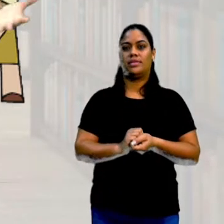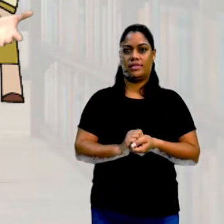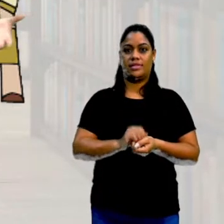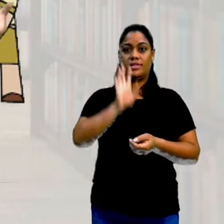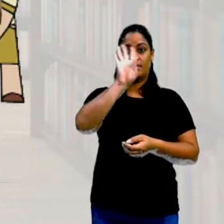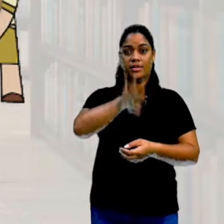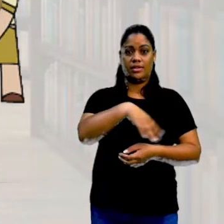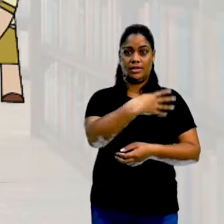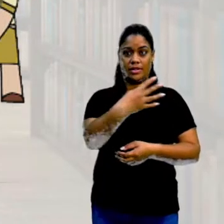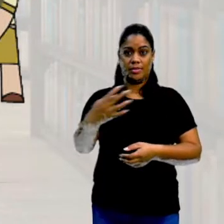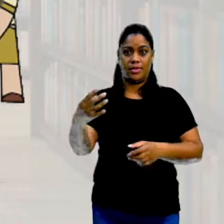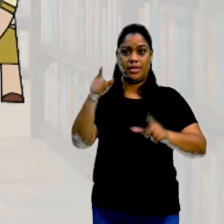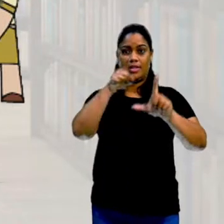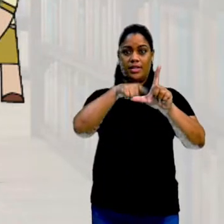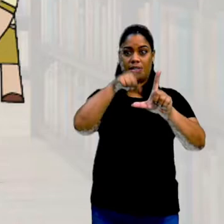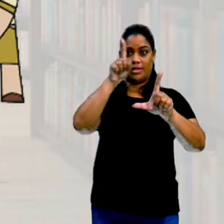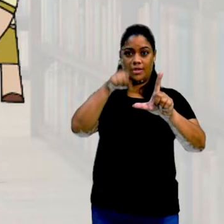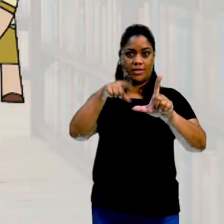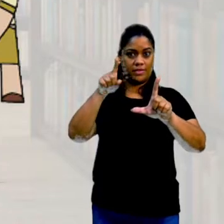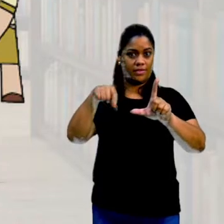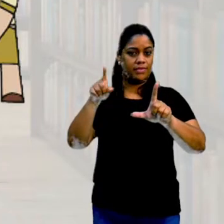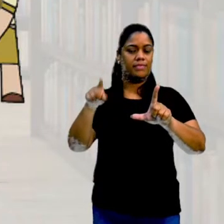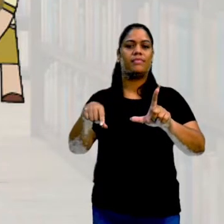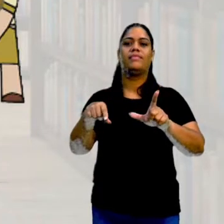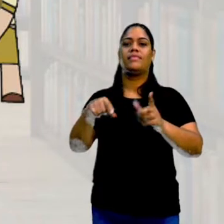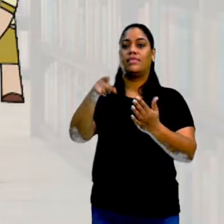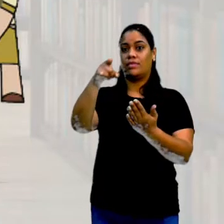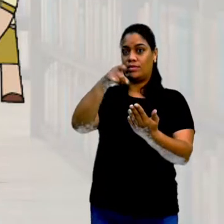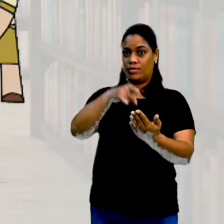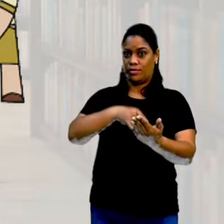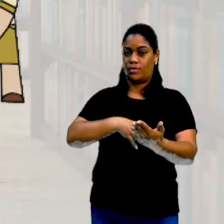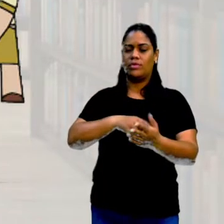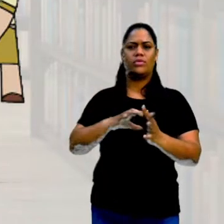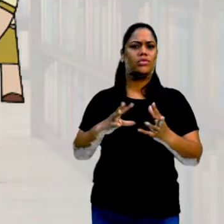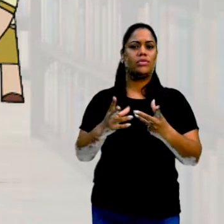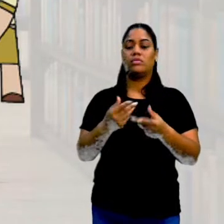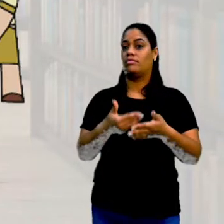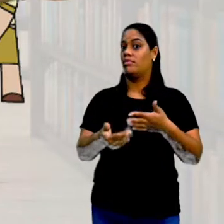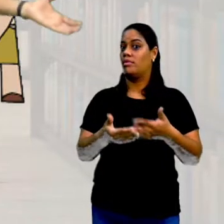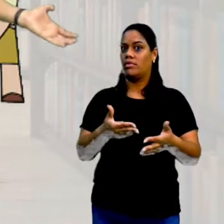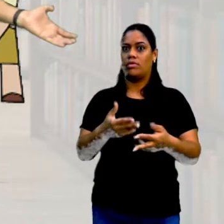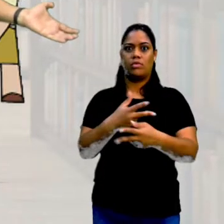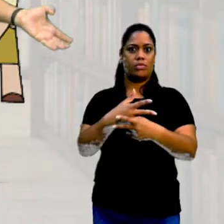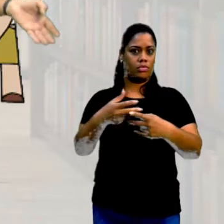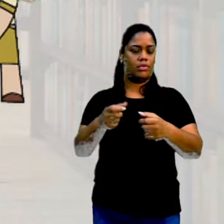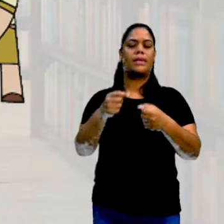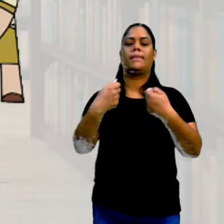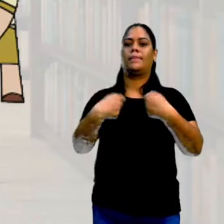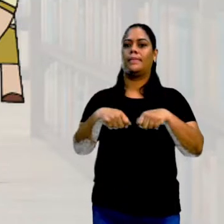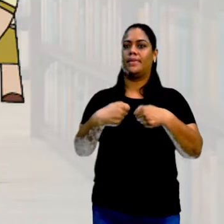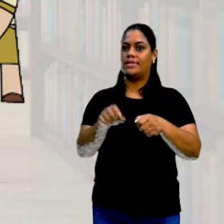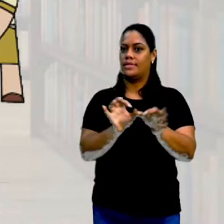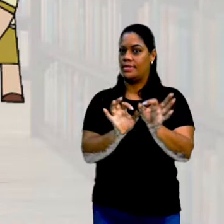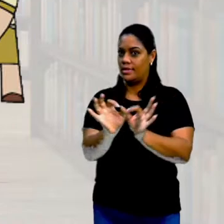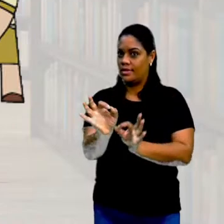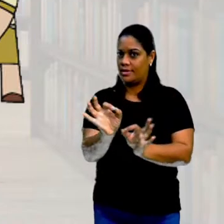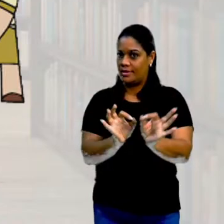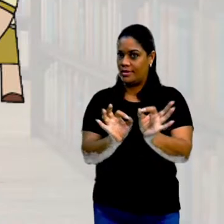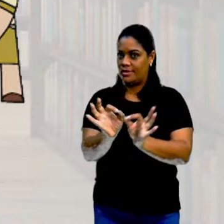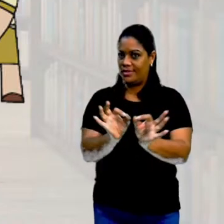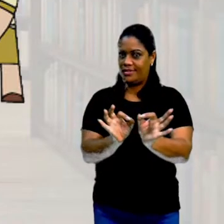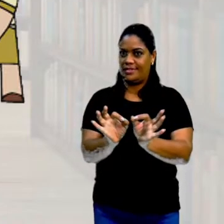de gráficos, vai organizar um documento. Então, de algum modo, ela vai apresentar essas